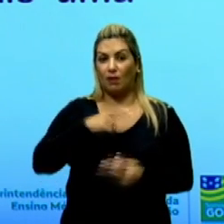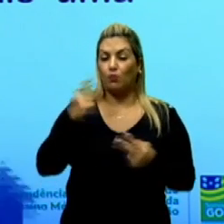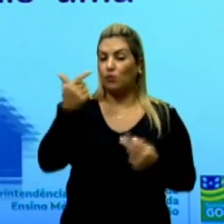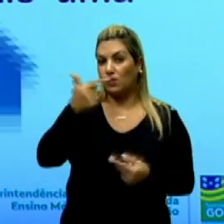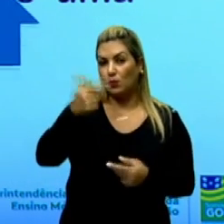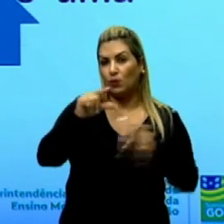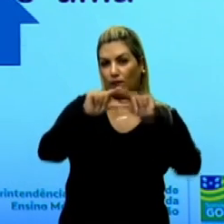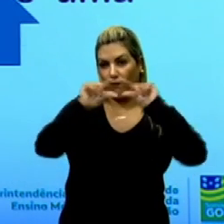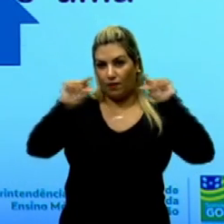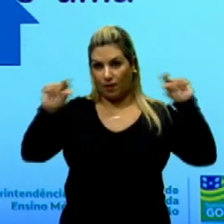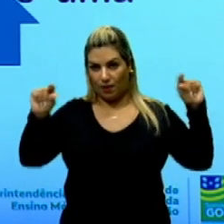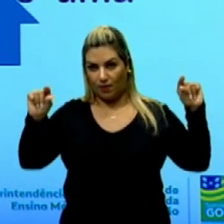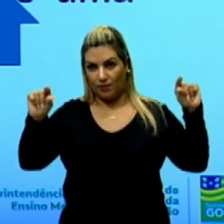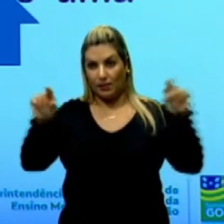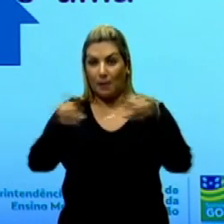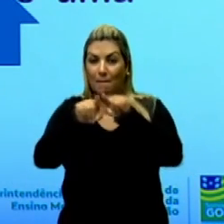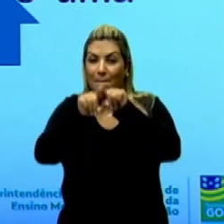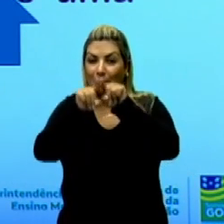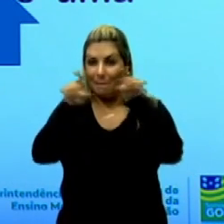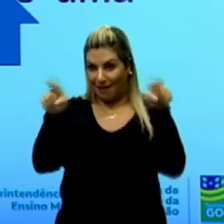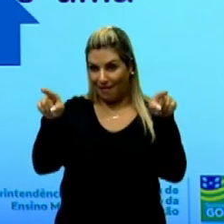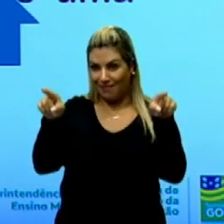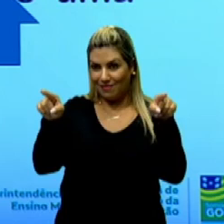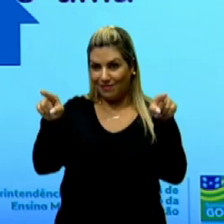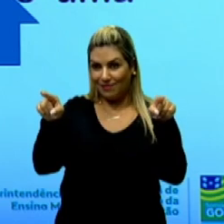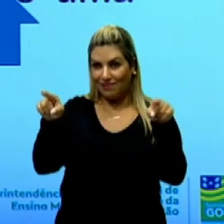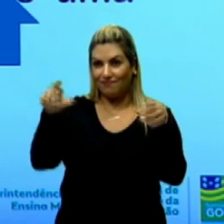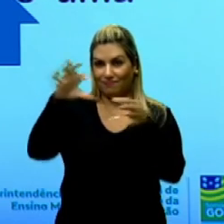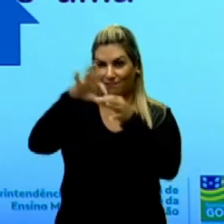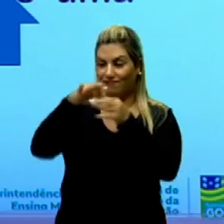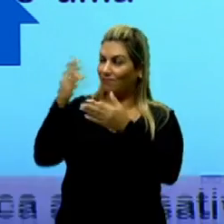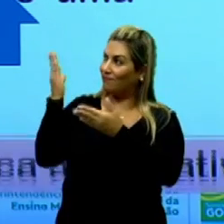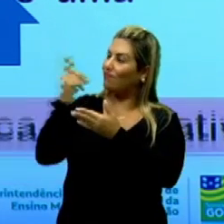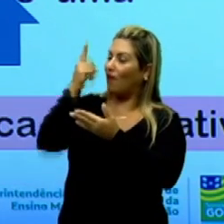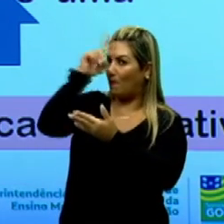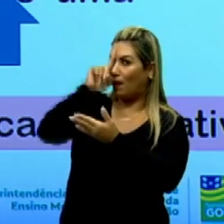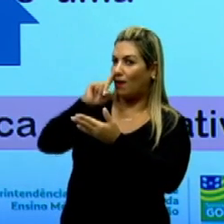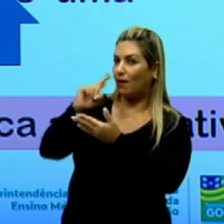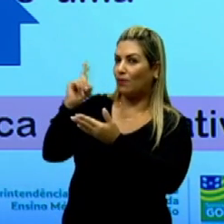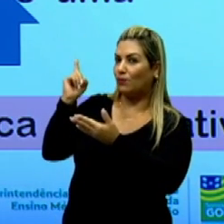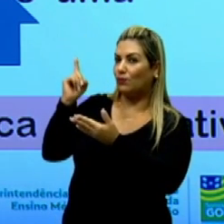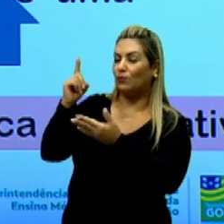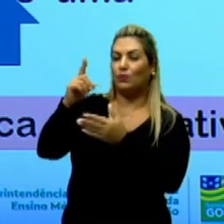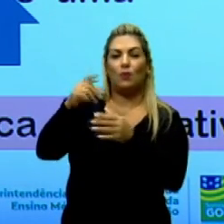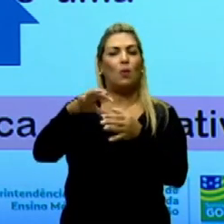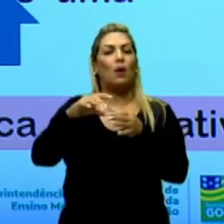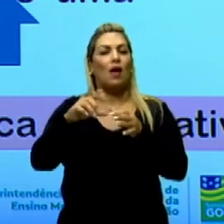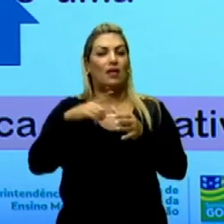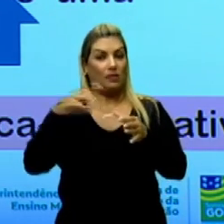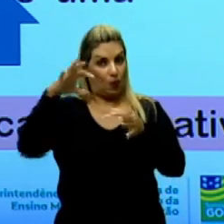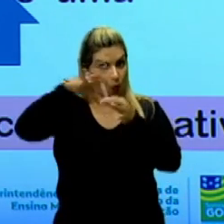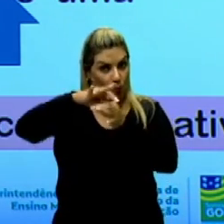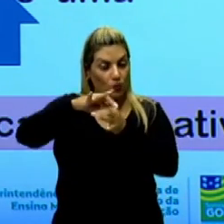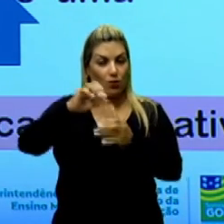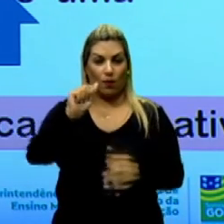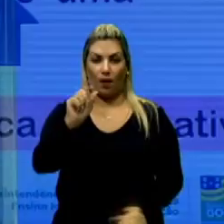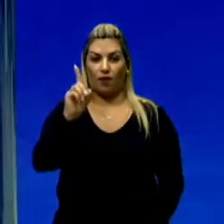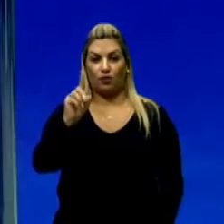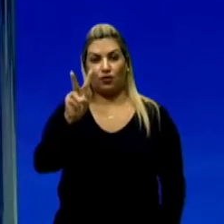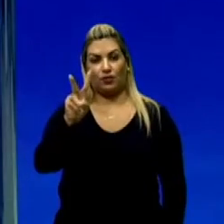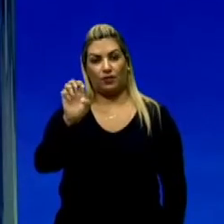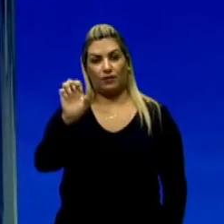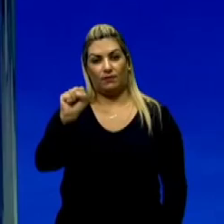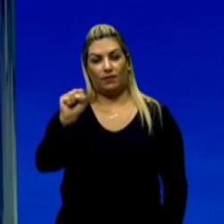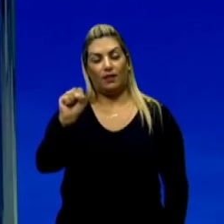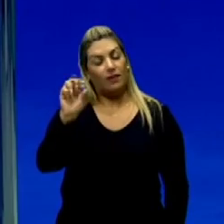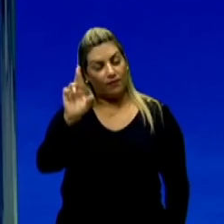segunda oração, apontando aqui para nós uma conjunção adversativa. Então, essa segunda oração introduzida por uma